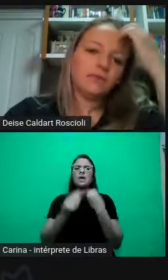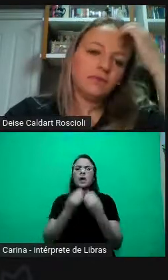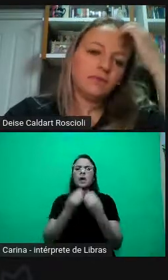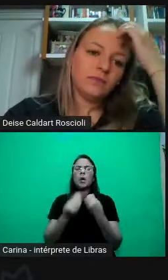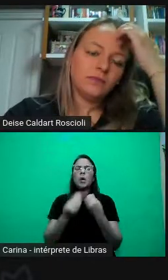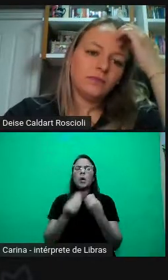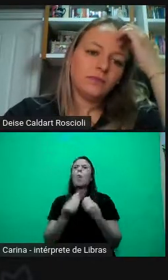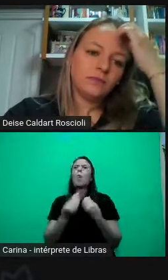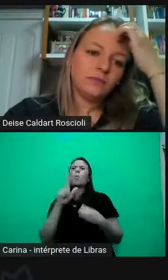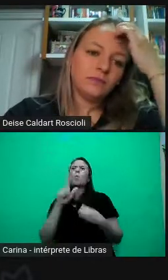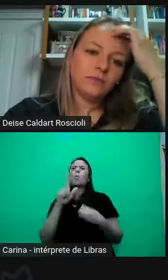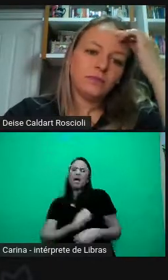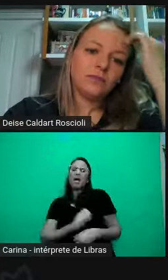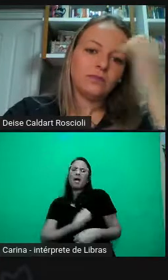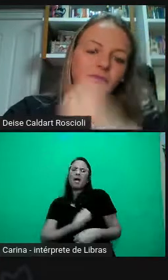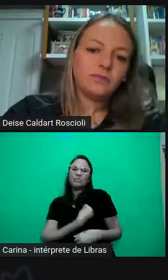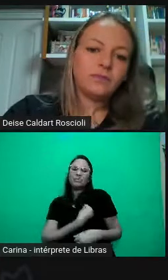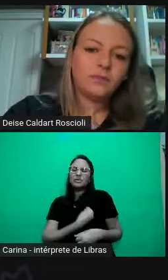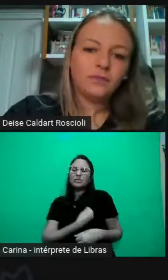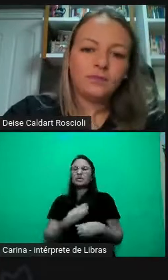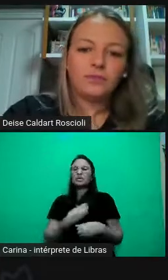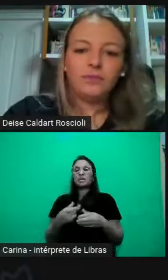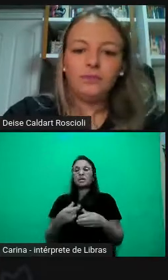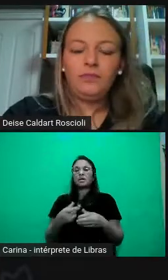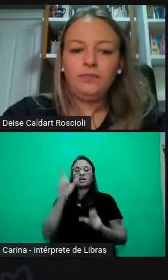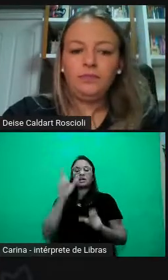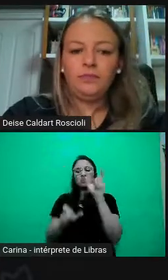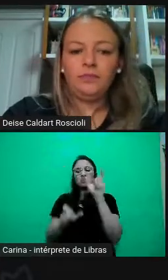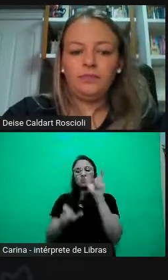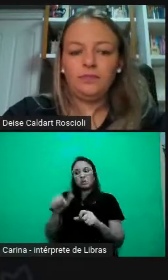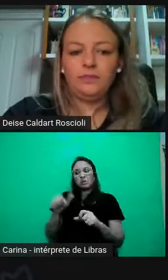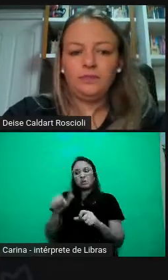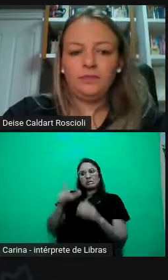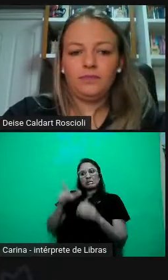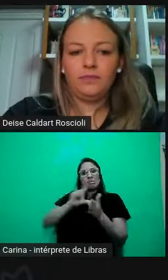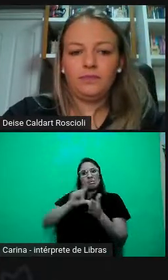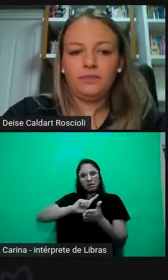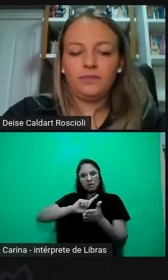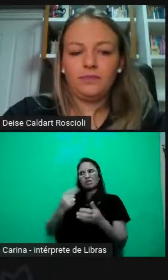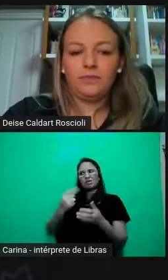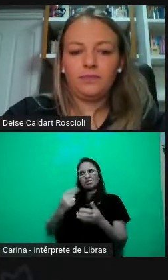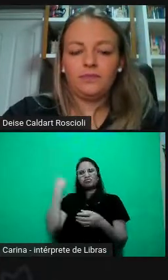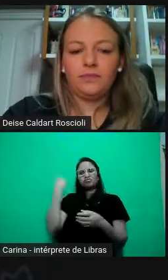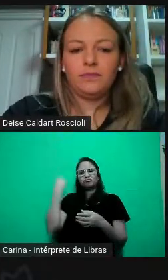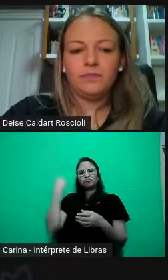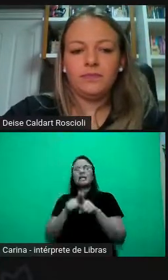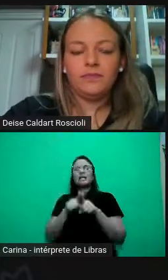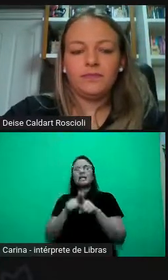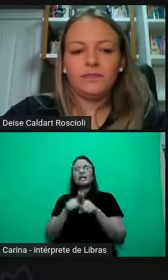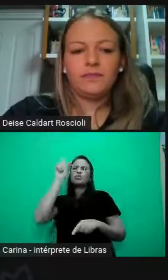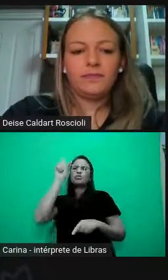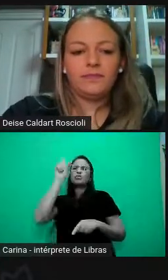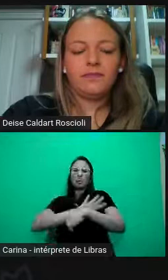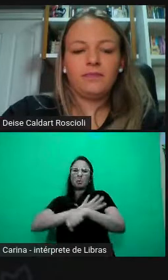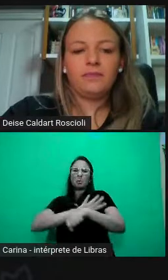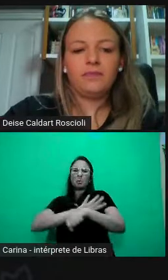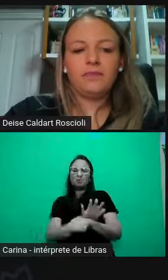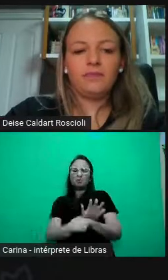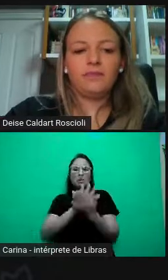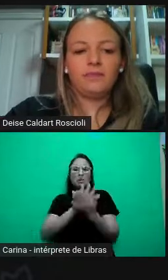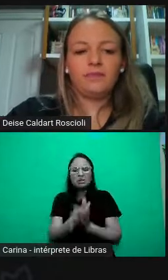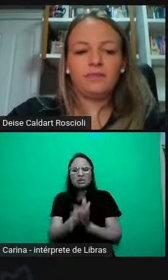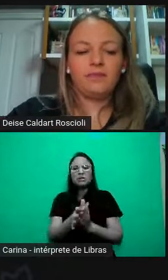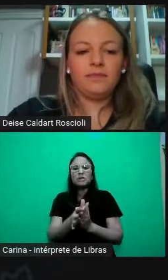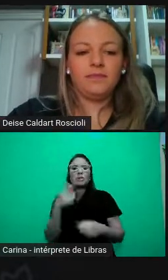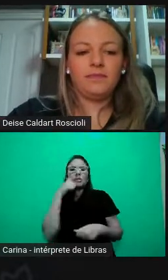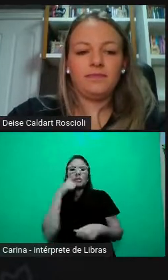anteriores dessas pessoas, e tentar diminuir os seus preconceitos para que elas consigam atuar, principalmente nos cargos de